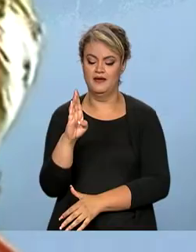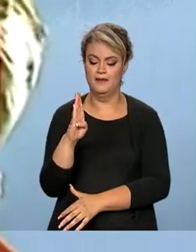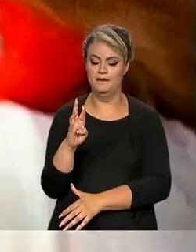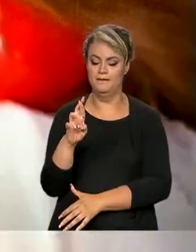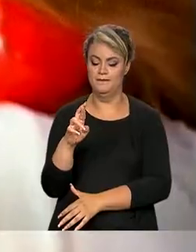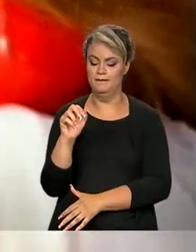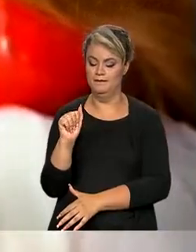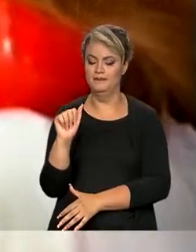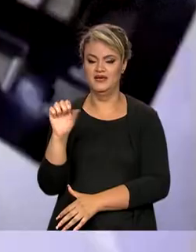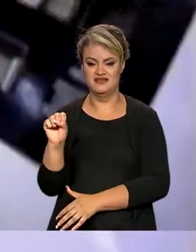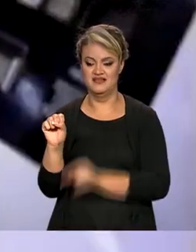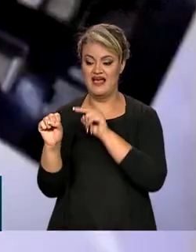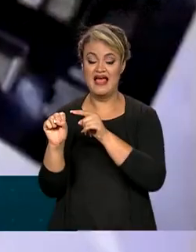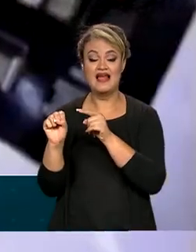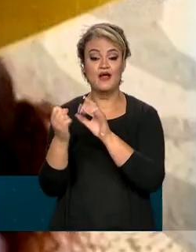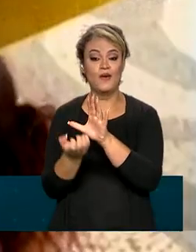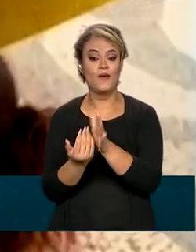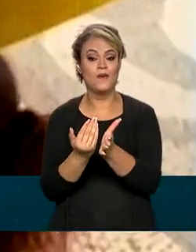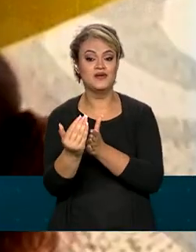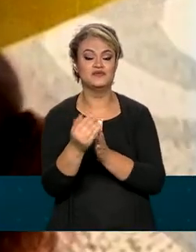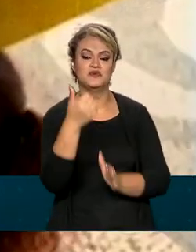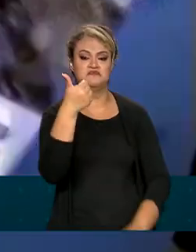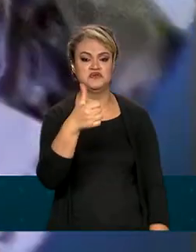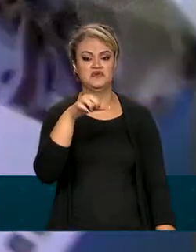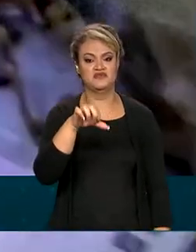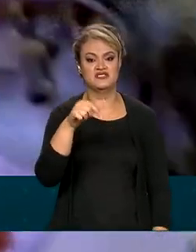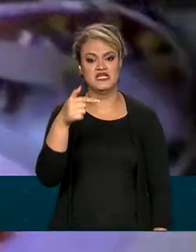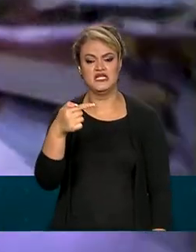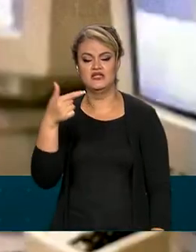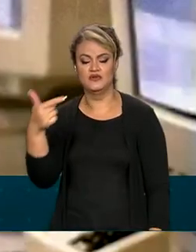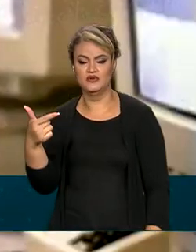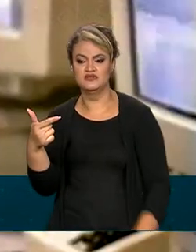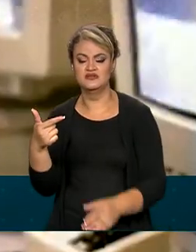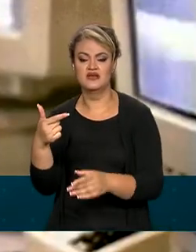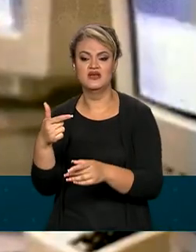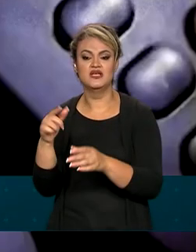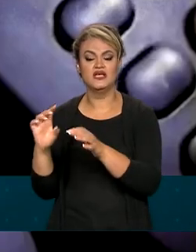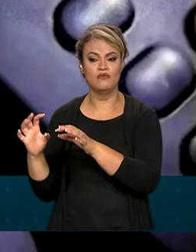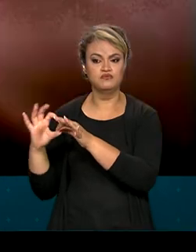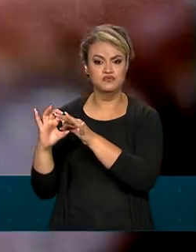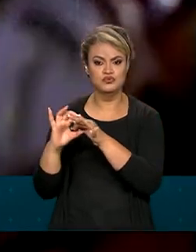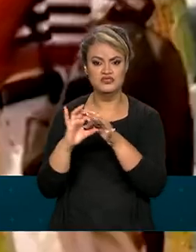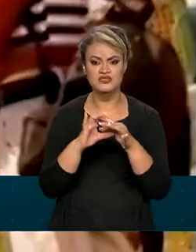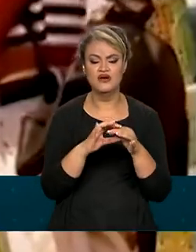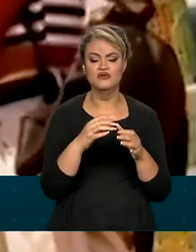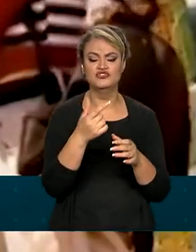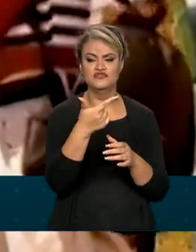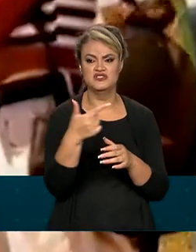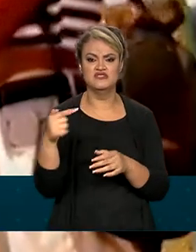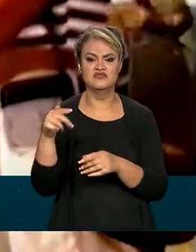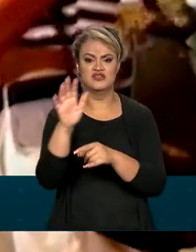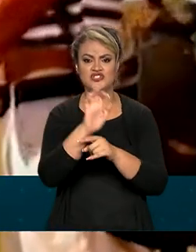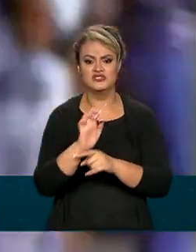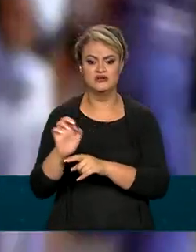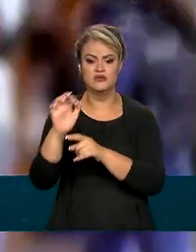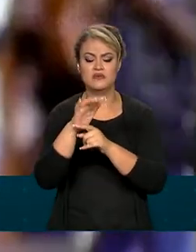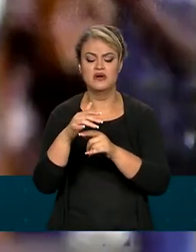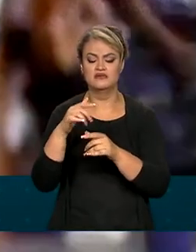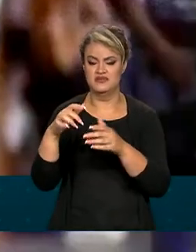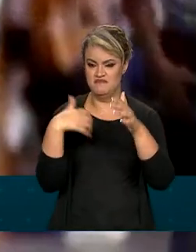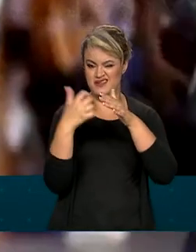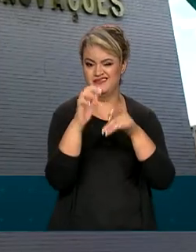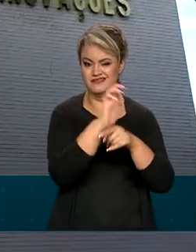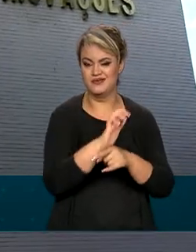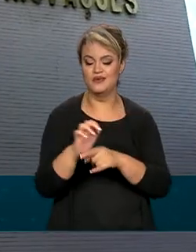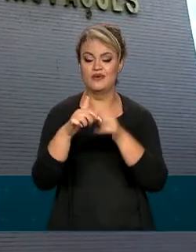Telebrás nasceu em 1972 da fusão de 27 operadores estaduais que atuavam pelo país.